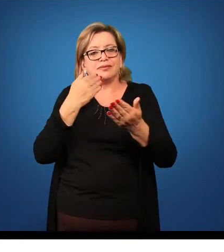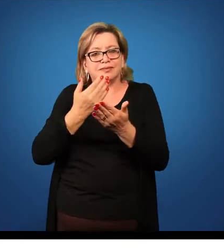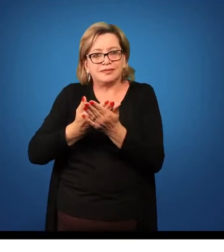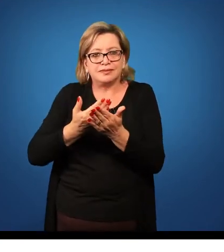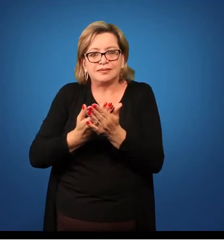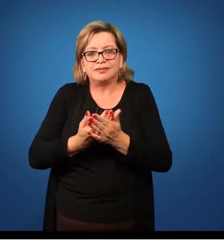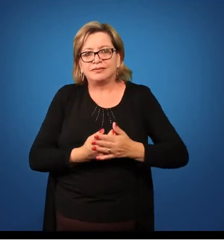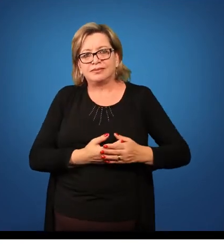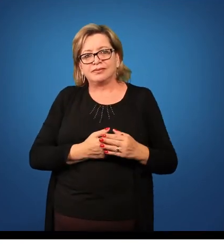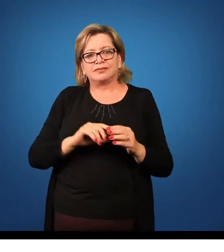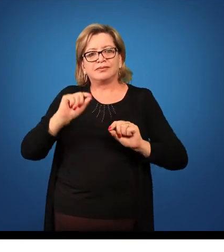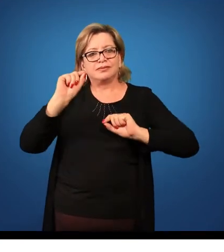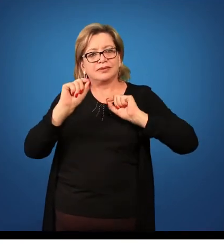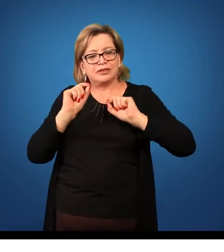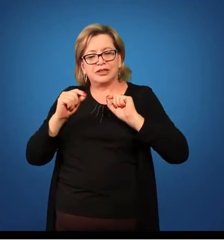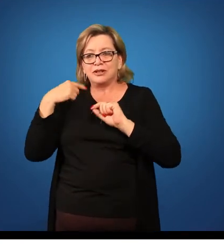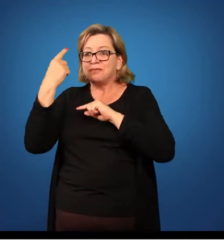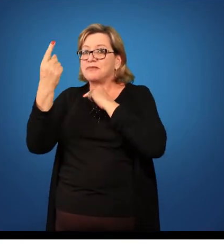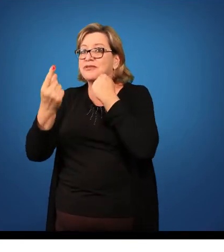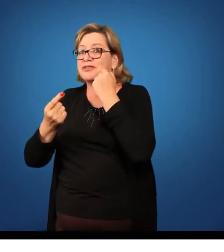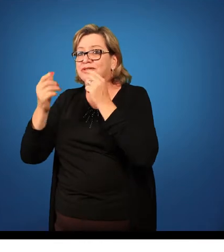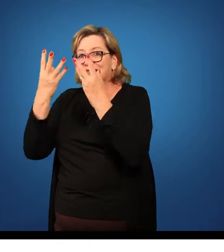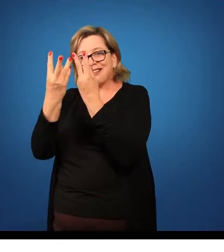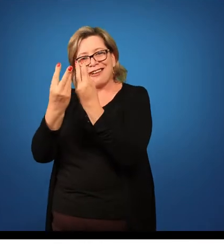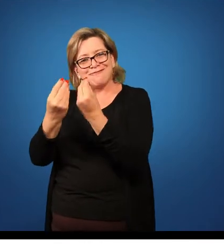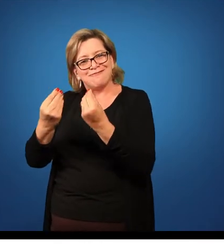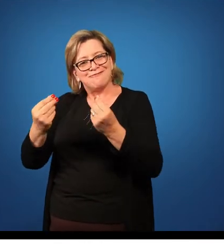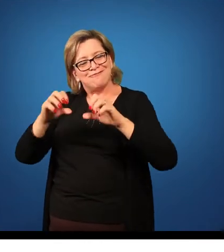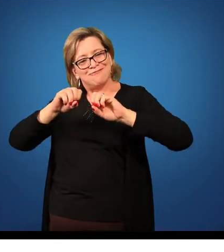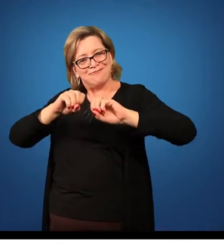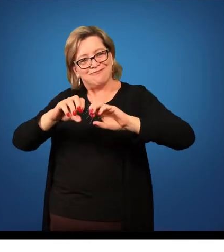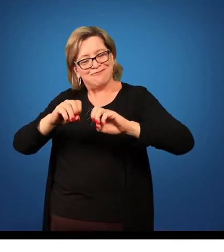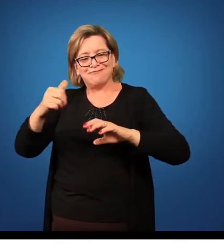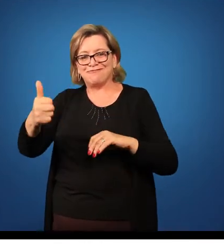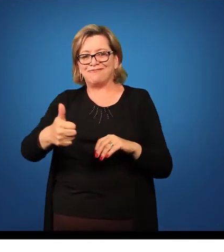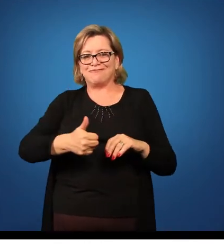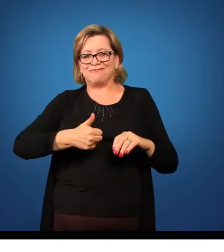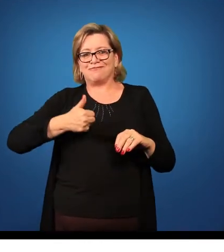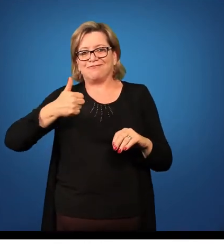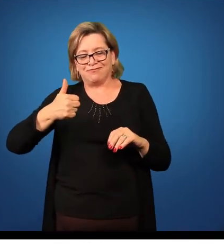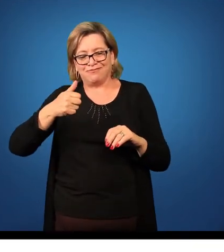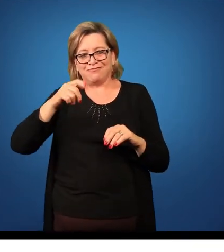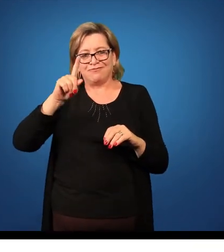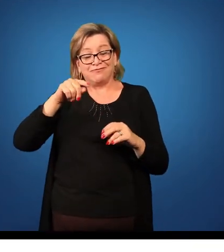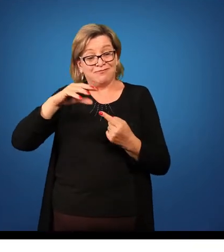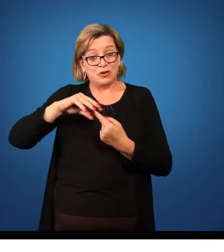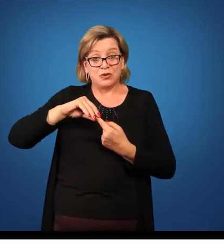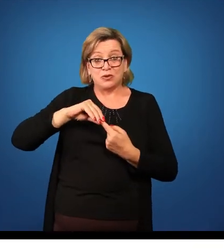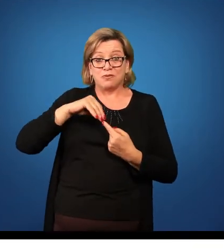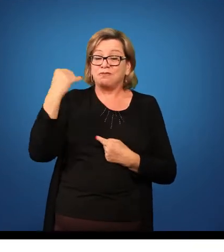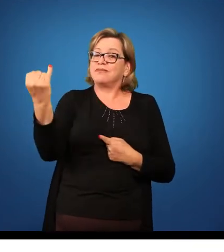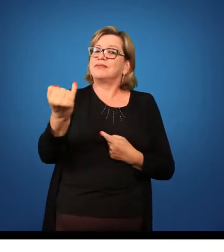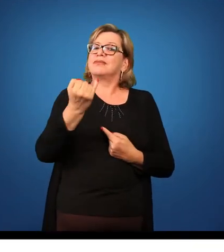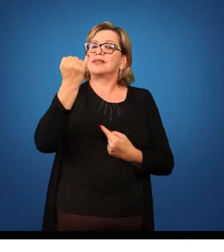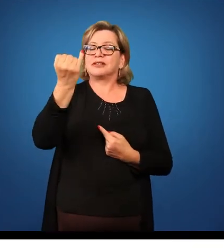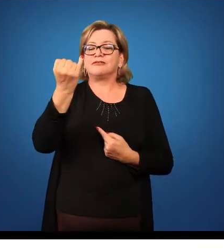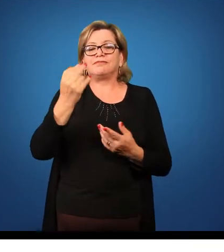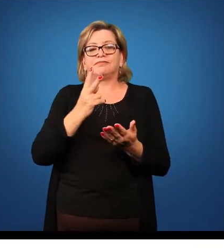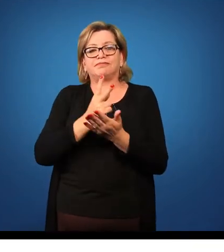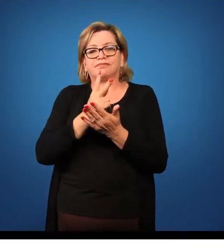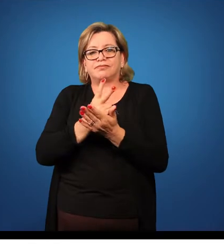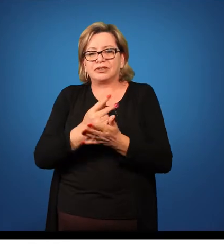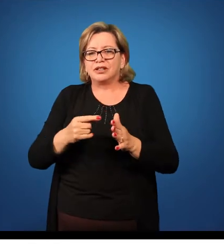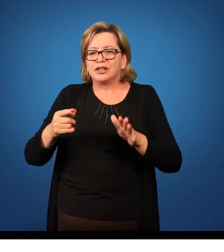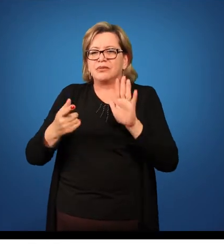daquela aula, vai refletir depois na qualidade da sua aula. Então isso é extremamente importante. Procure sempre